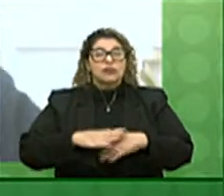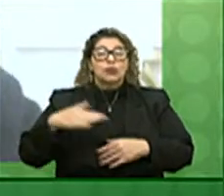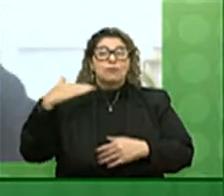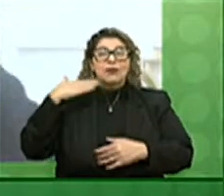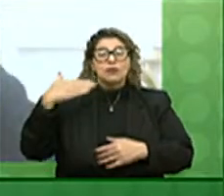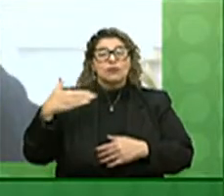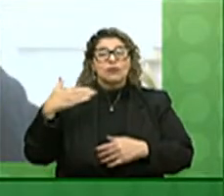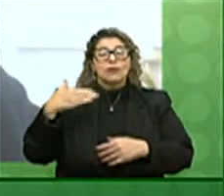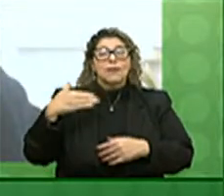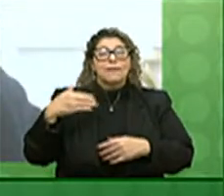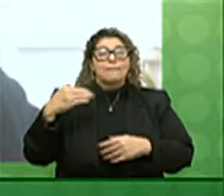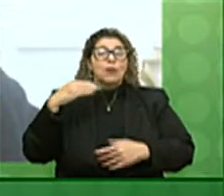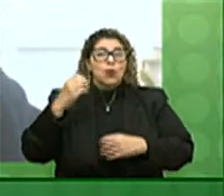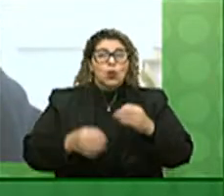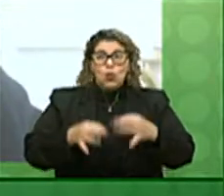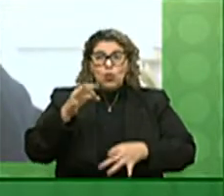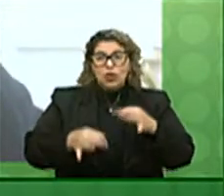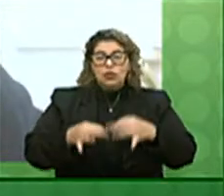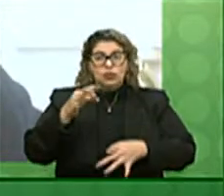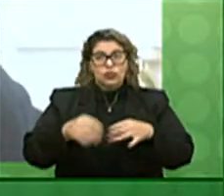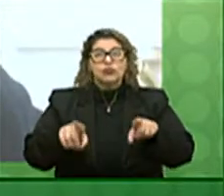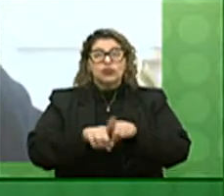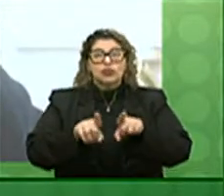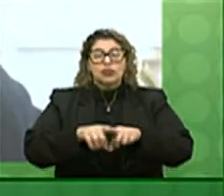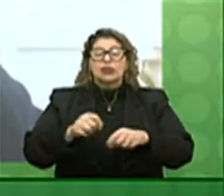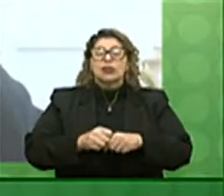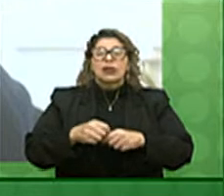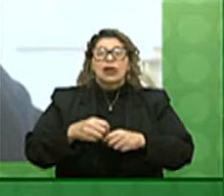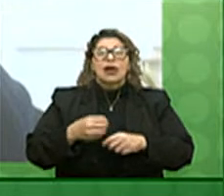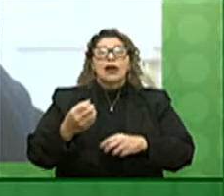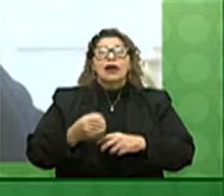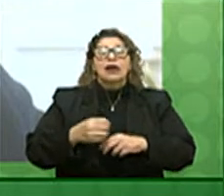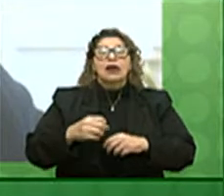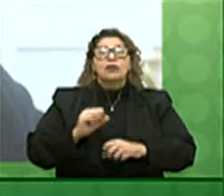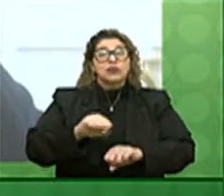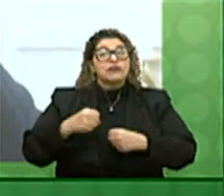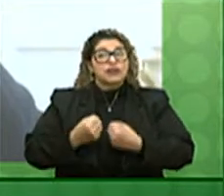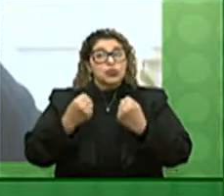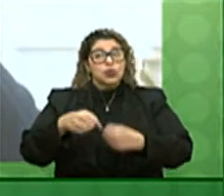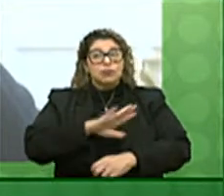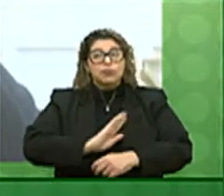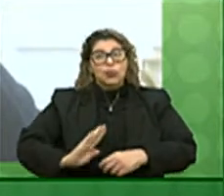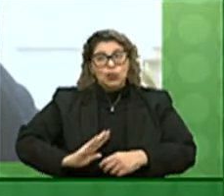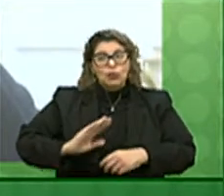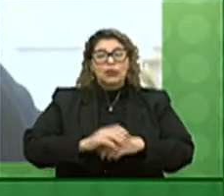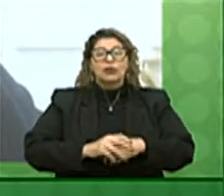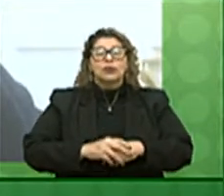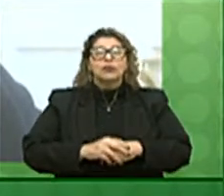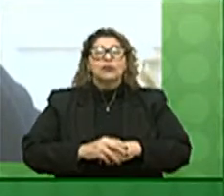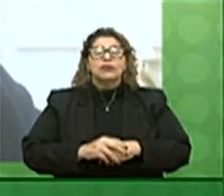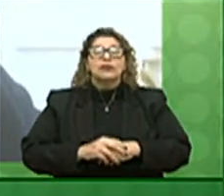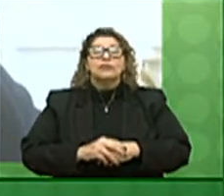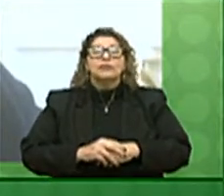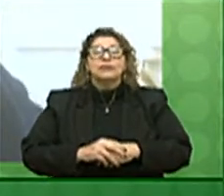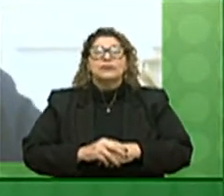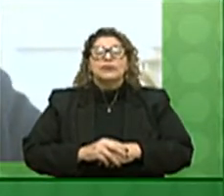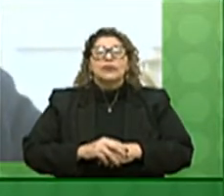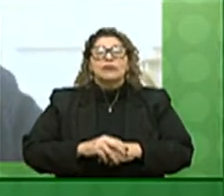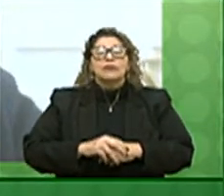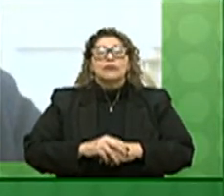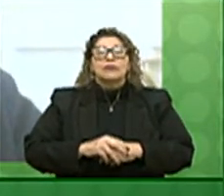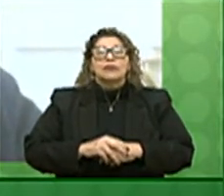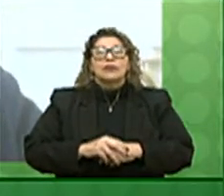Justiça do Estado, o doutor Fabiano Dallazen, ao Defensor Público-Geral do Estado, Antônio Flávio de Oliveira, que